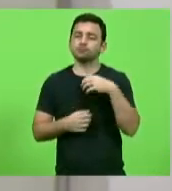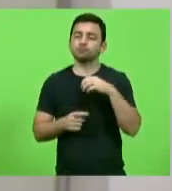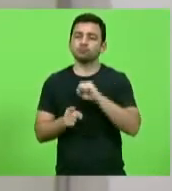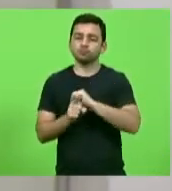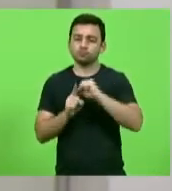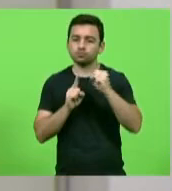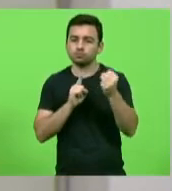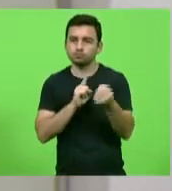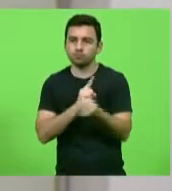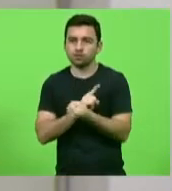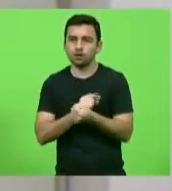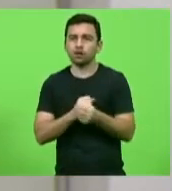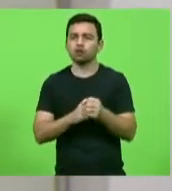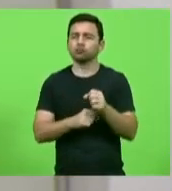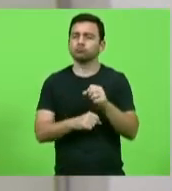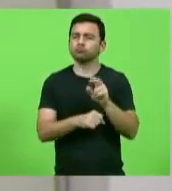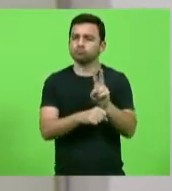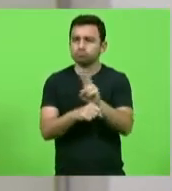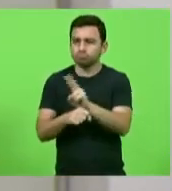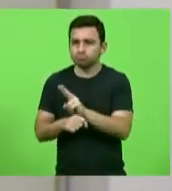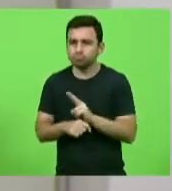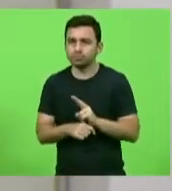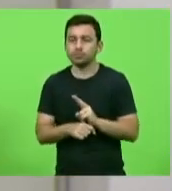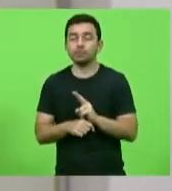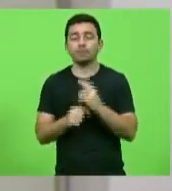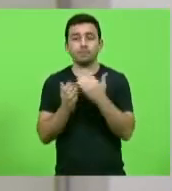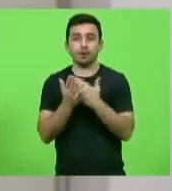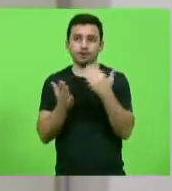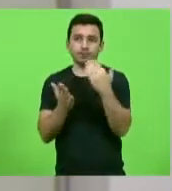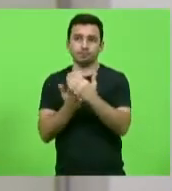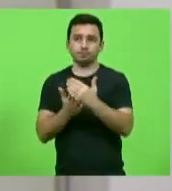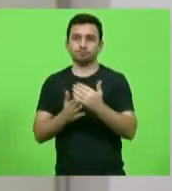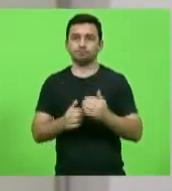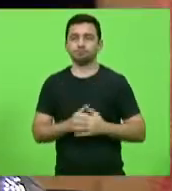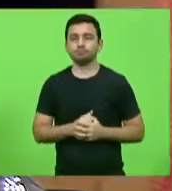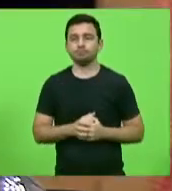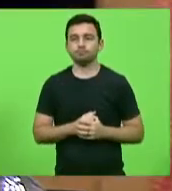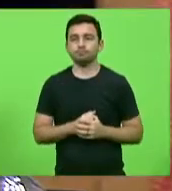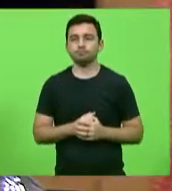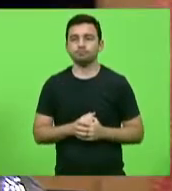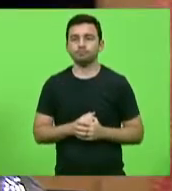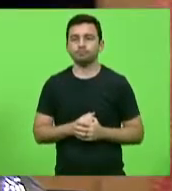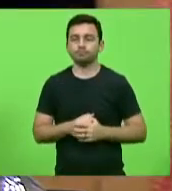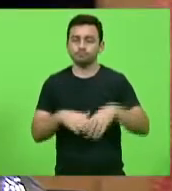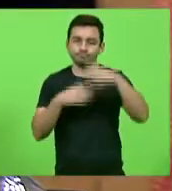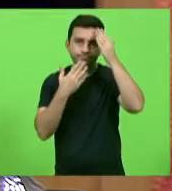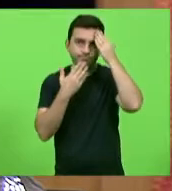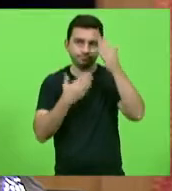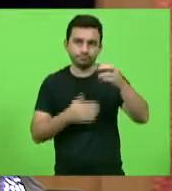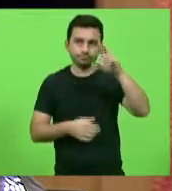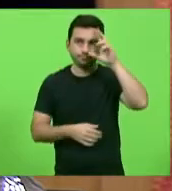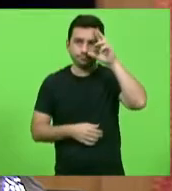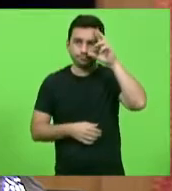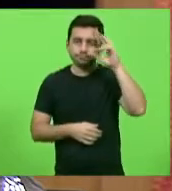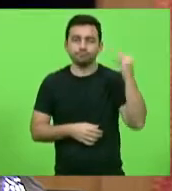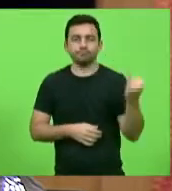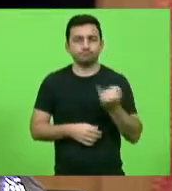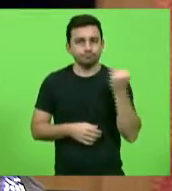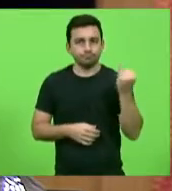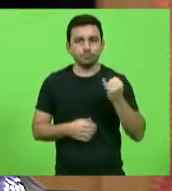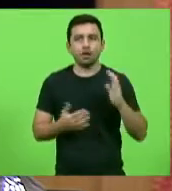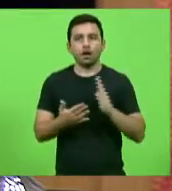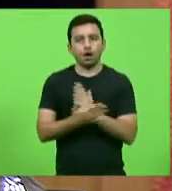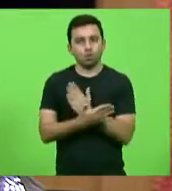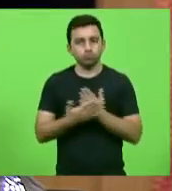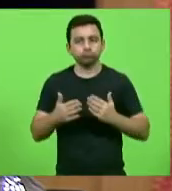para fazer a proteção de forma muito mais efetiva. Parabéns, deputado. Obrigado, deputado Alba, é importante, alguns